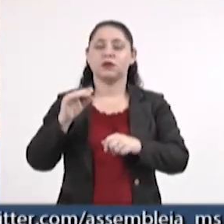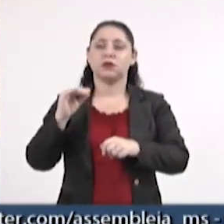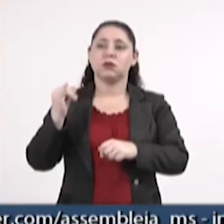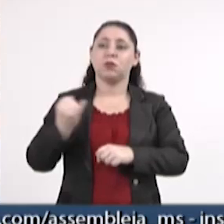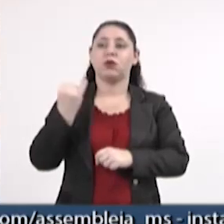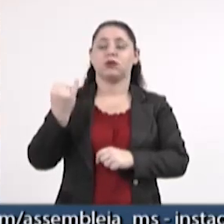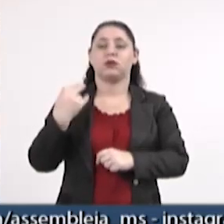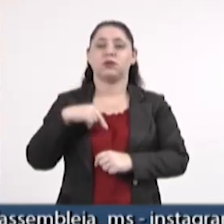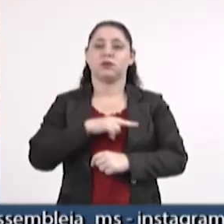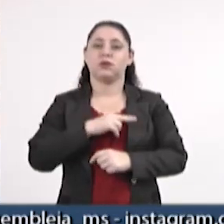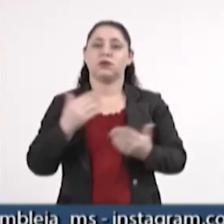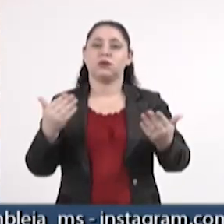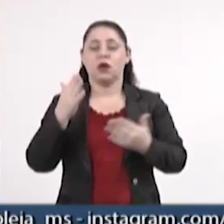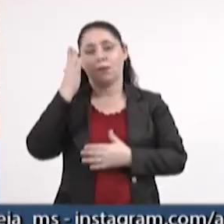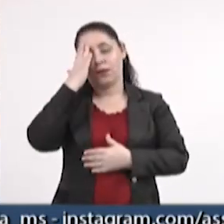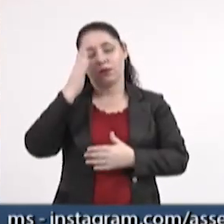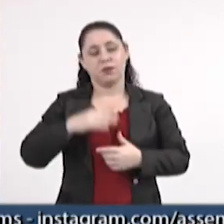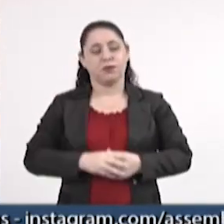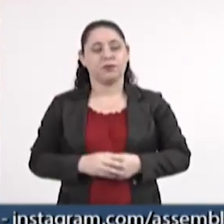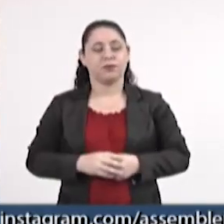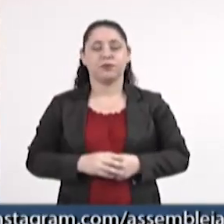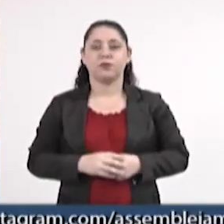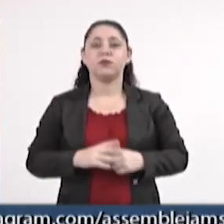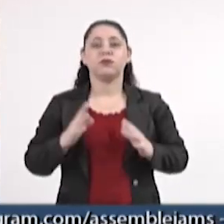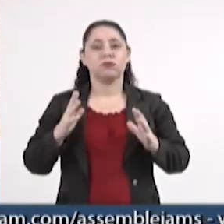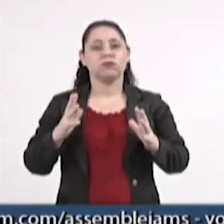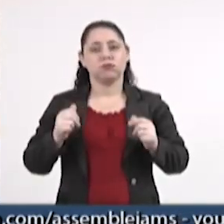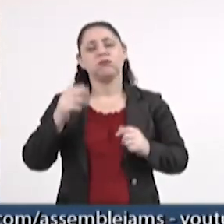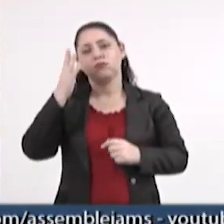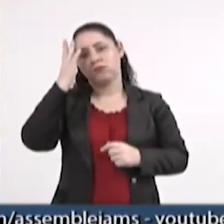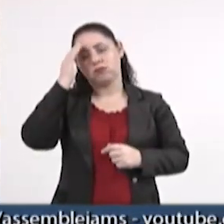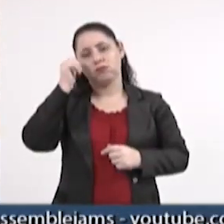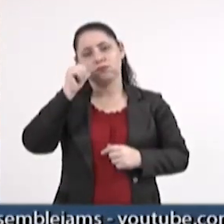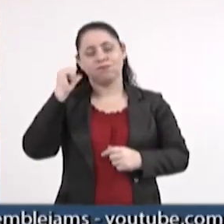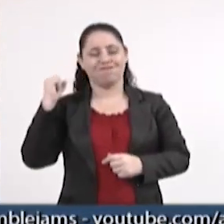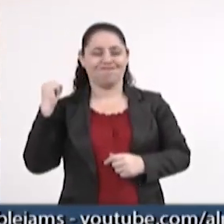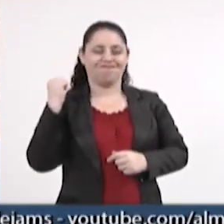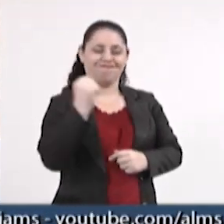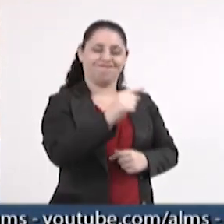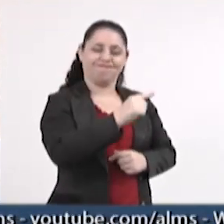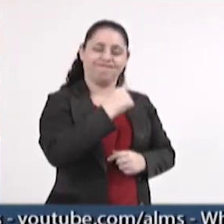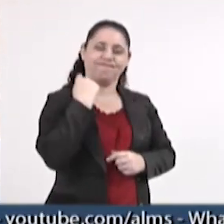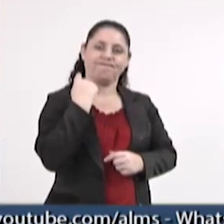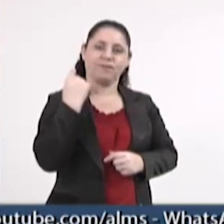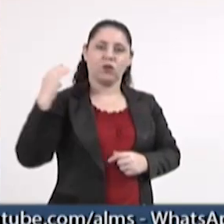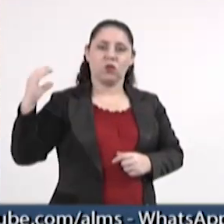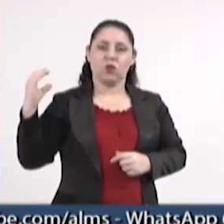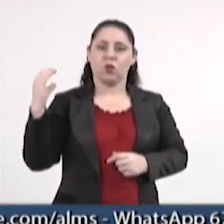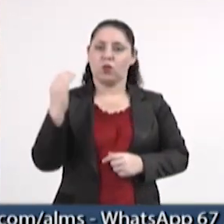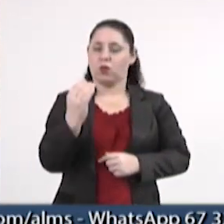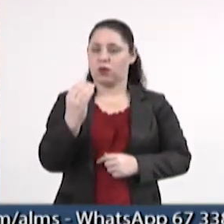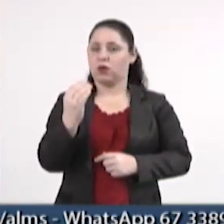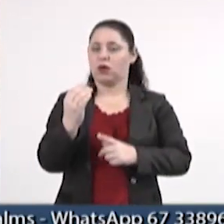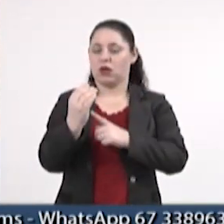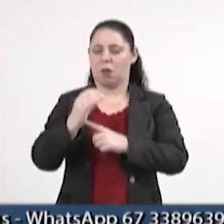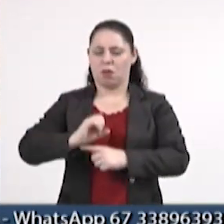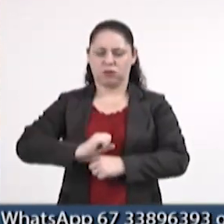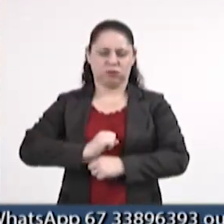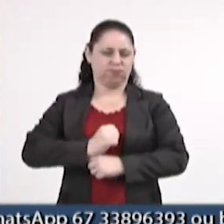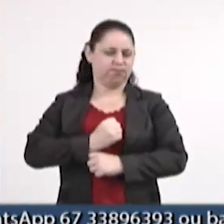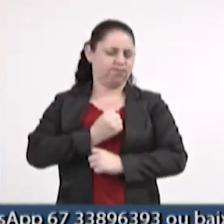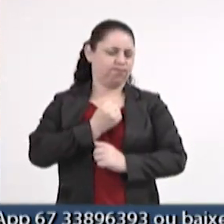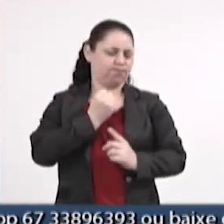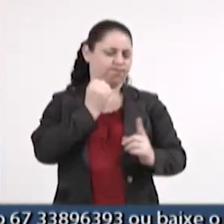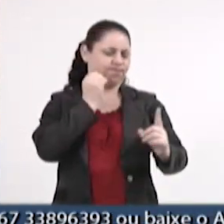interessa. nós todas sabemos que o feminicídio, então, é um crime resultado do ódio ao